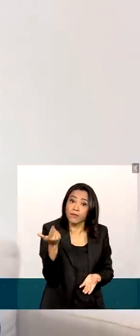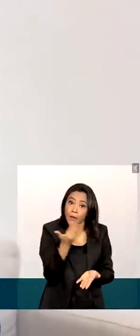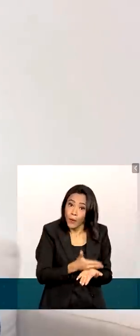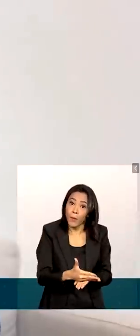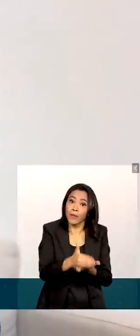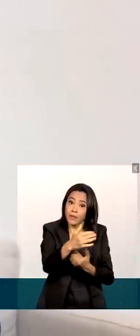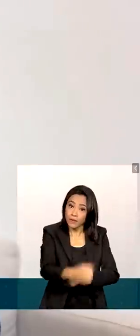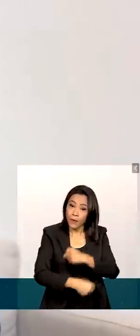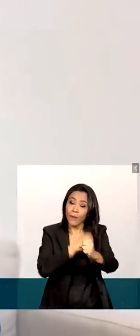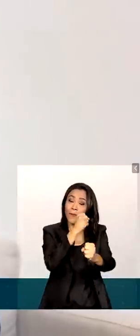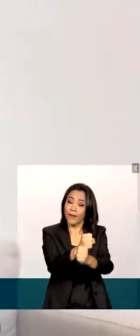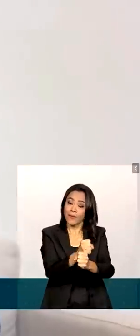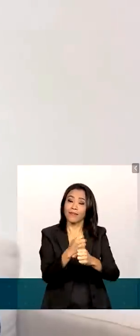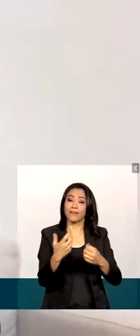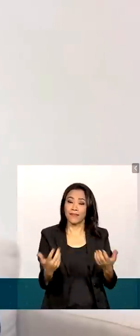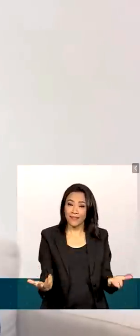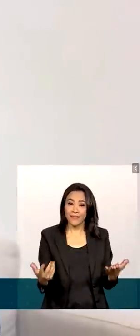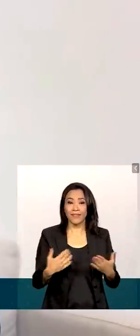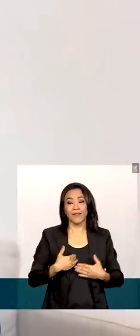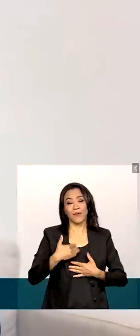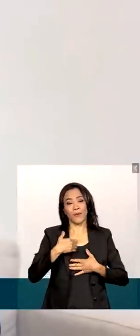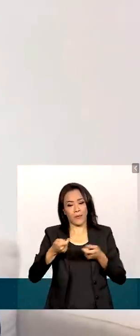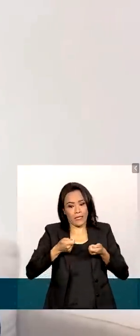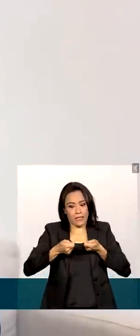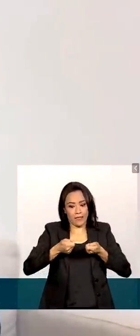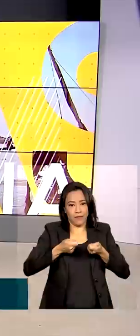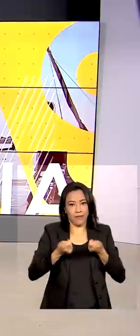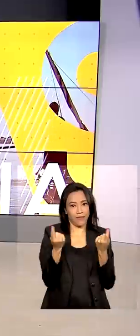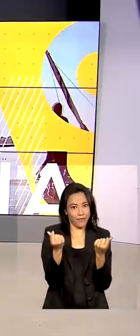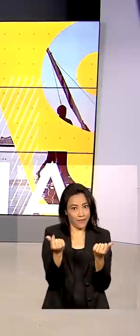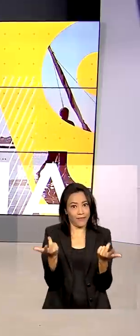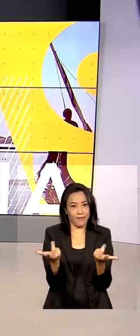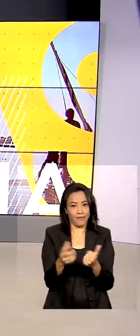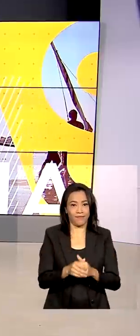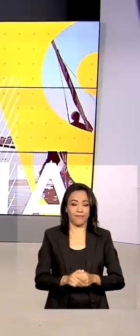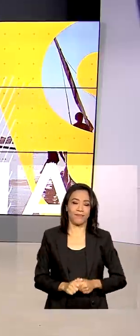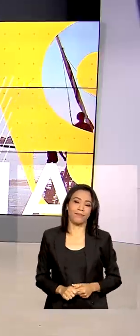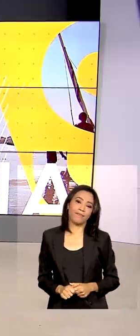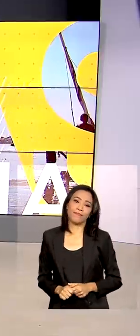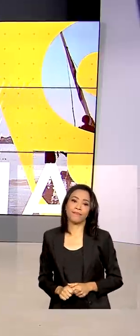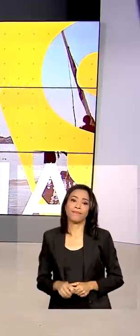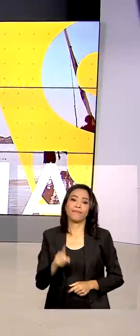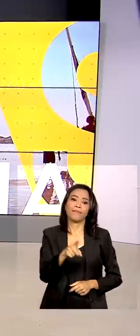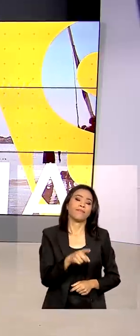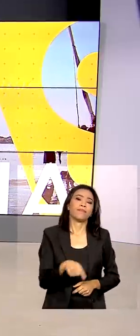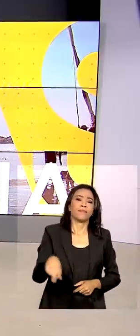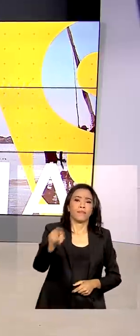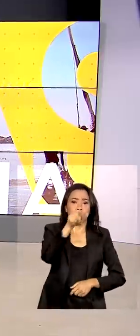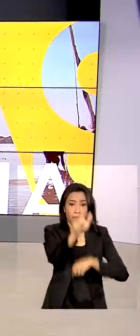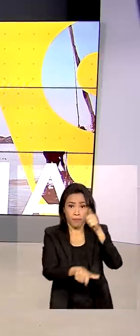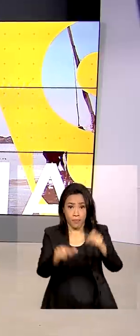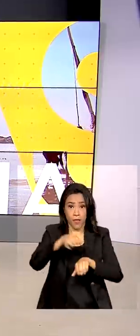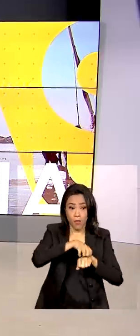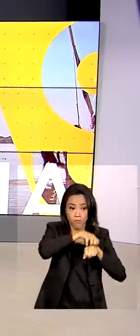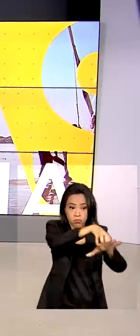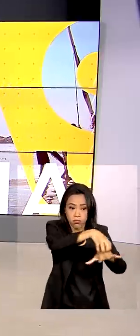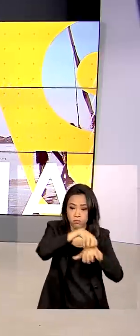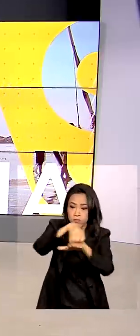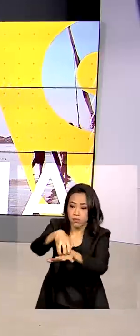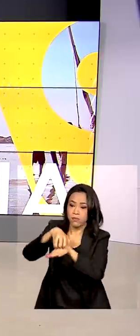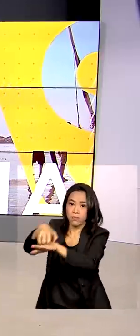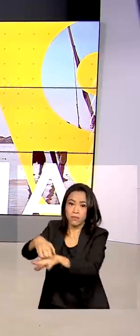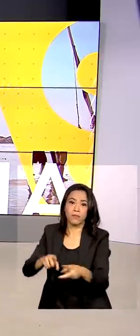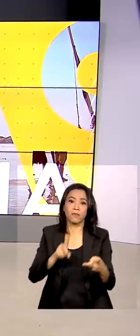para começar o ano realmente com mais equilíbrio financeiro. Transportadores autônomos e motoristas de